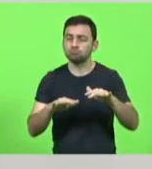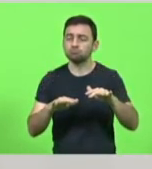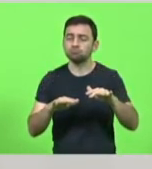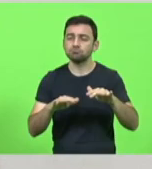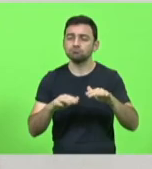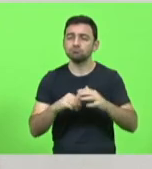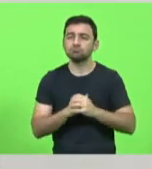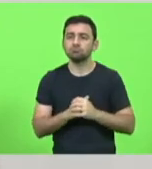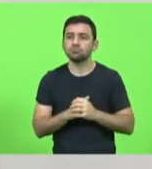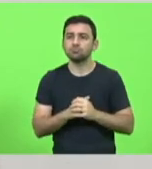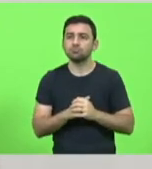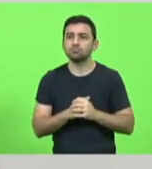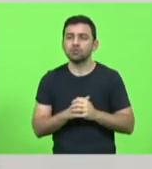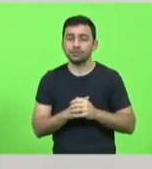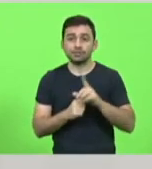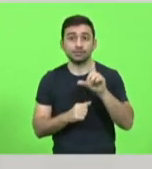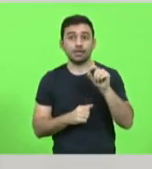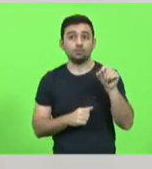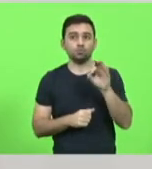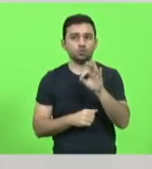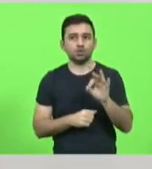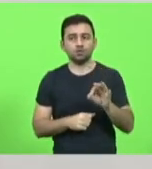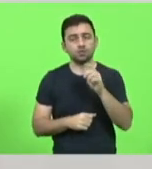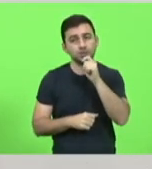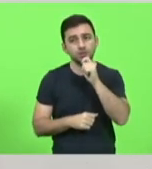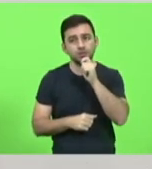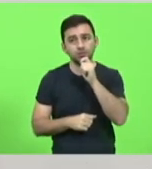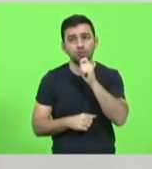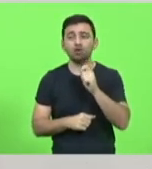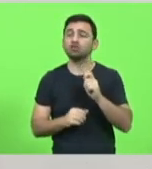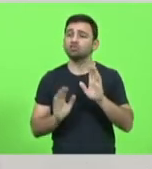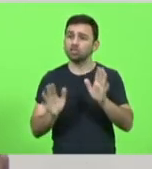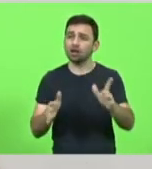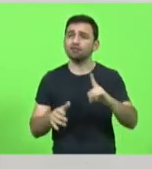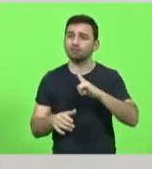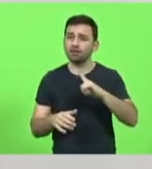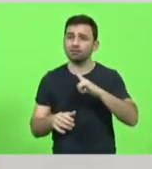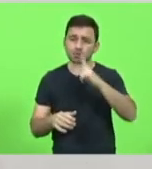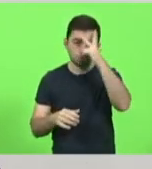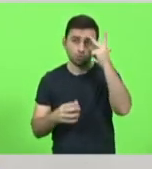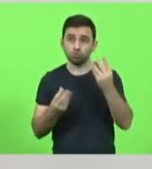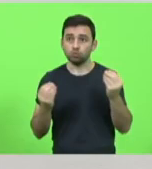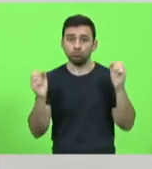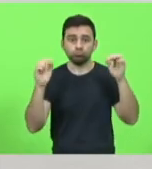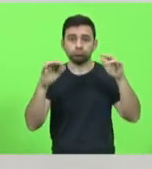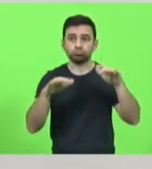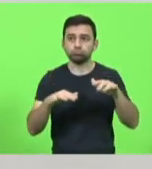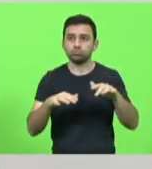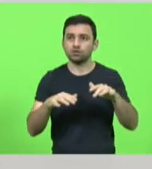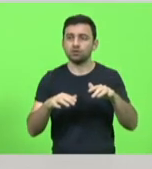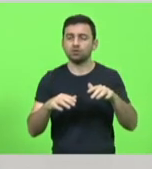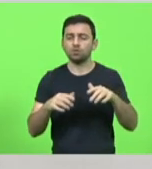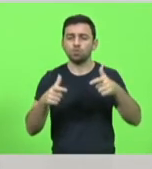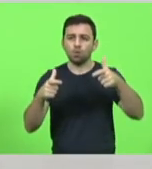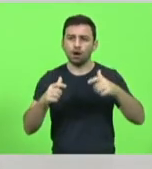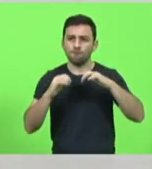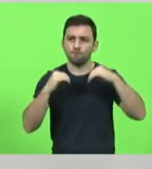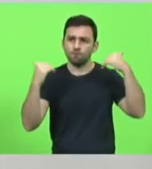Não ainda 100%, mas já tem presença de público em seus estádios.